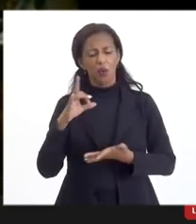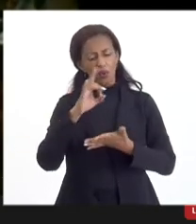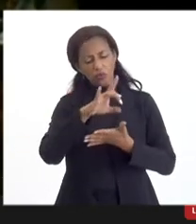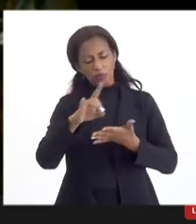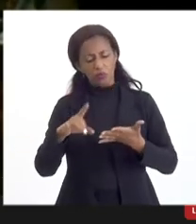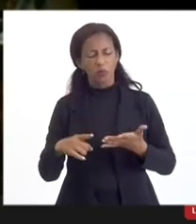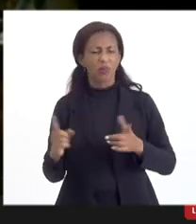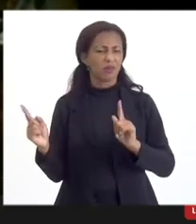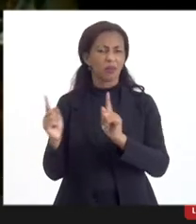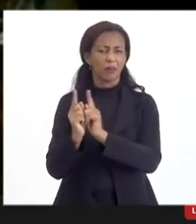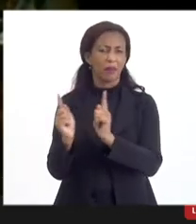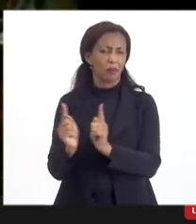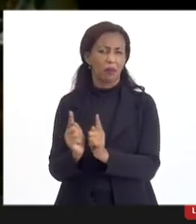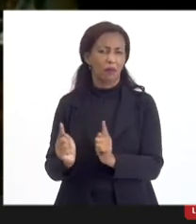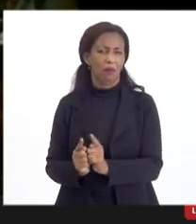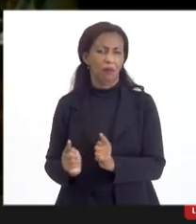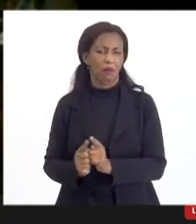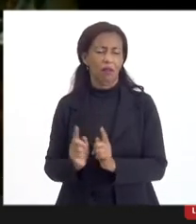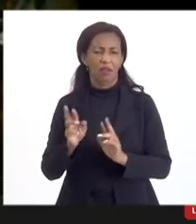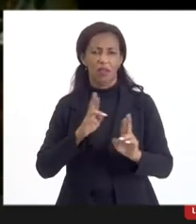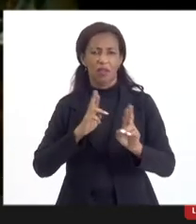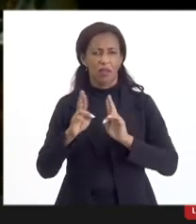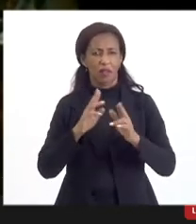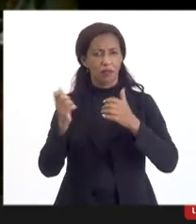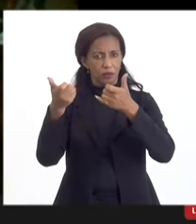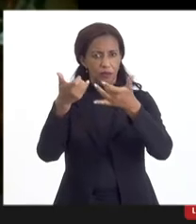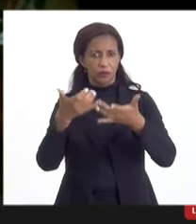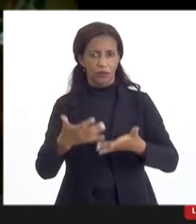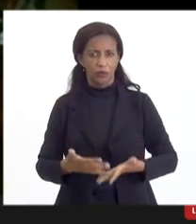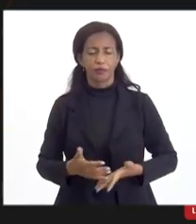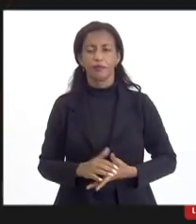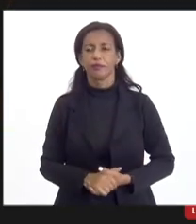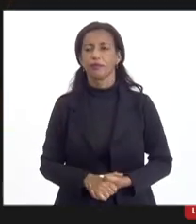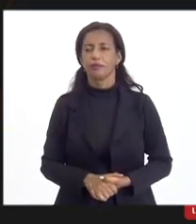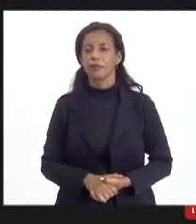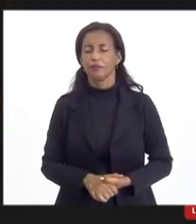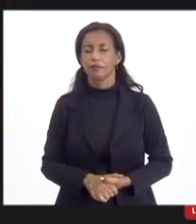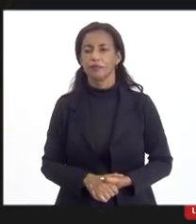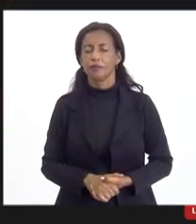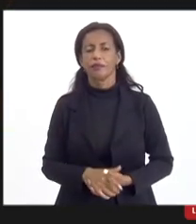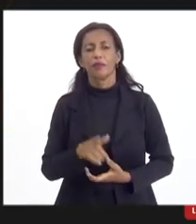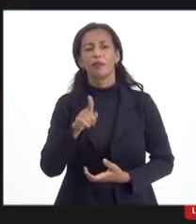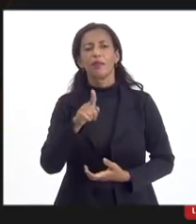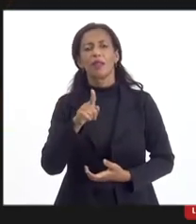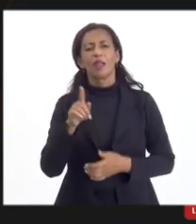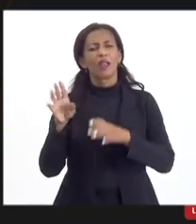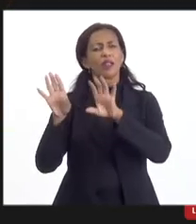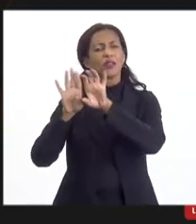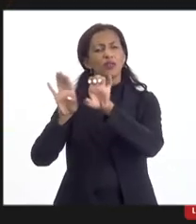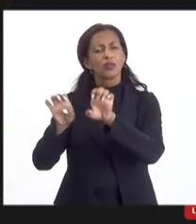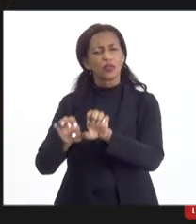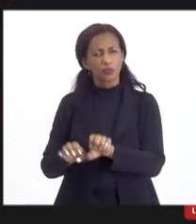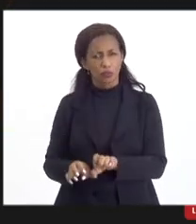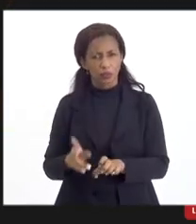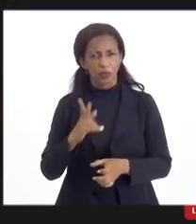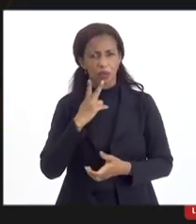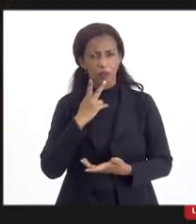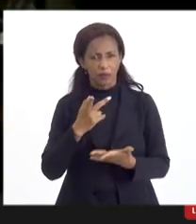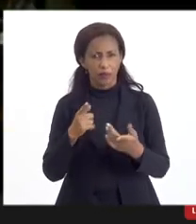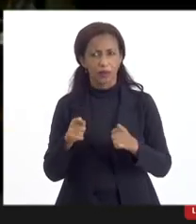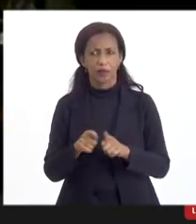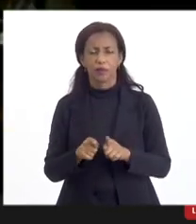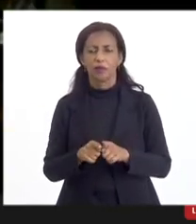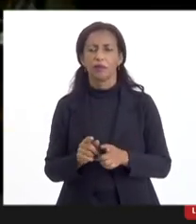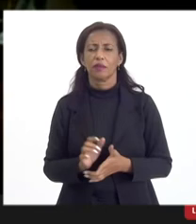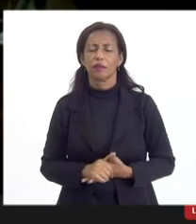mas outros pontos são menores em relação a esses aqui, eu acho que... Essa questão da infraestrutura que você colocou, a